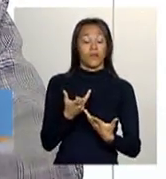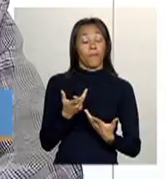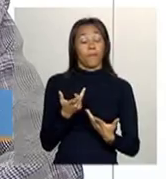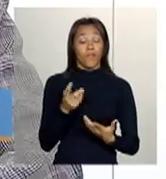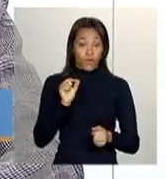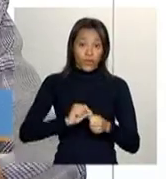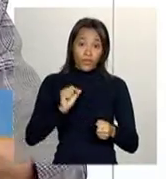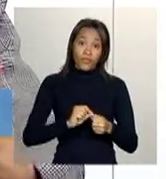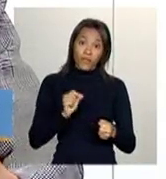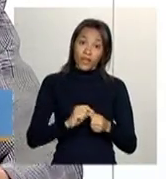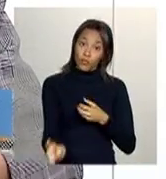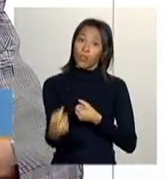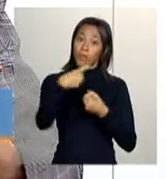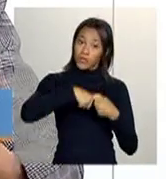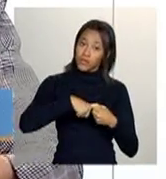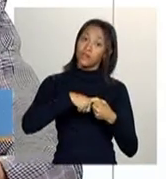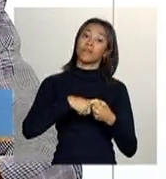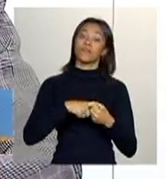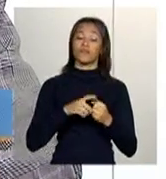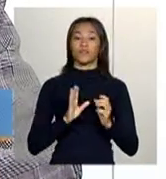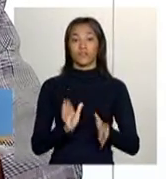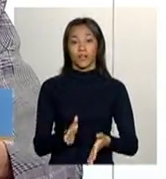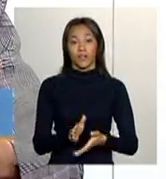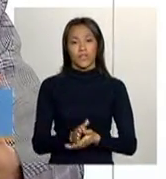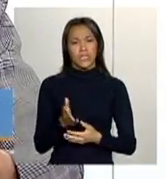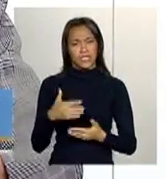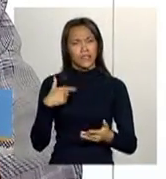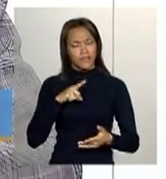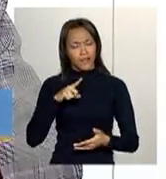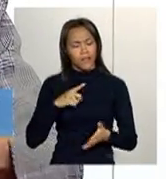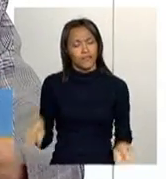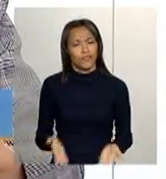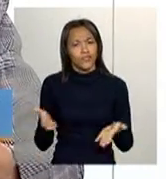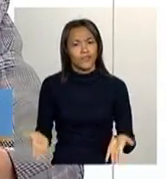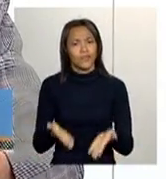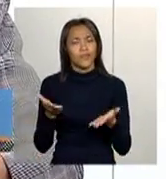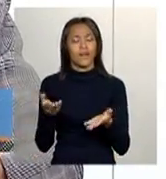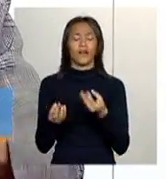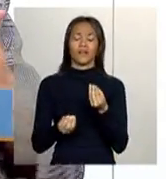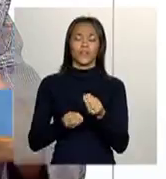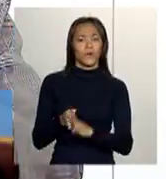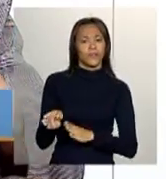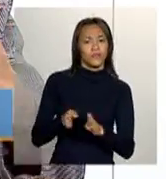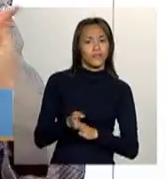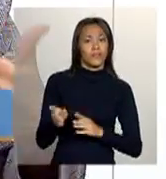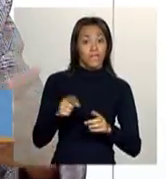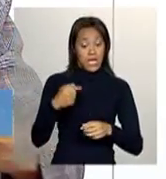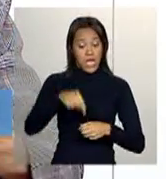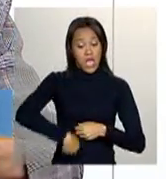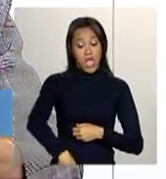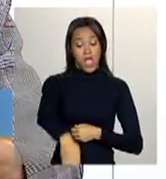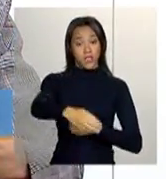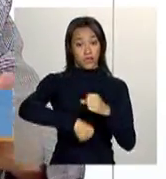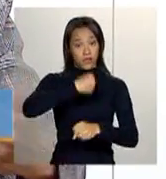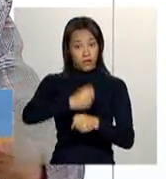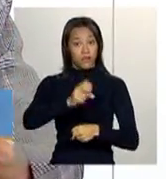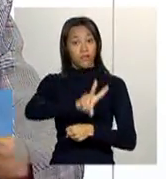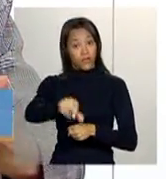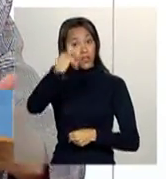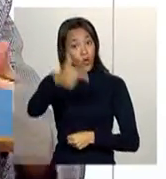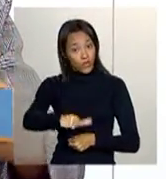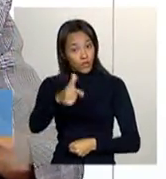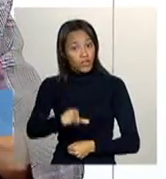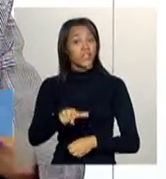foi feita uma parceria. E isso daí está sendo incentivado e conduzido. E esse próximo ano vai ser um outro ano também que nós vamos estar